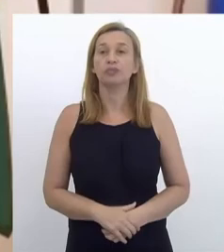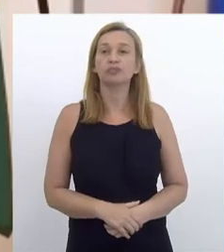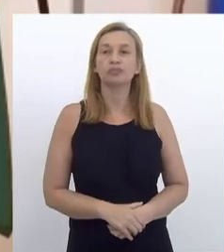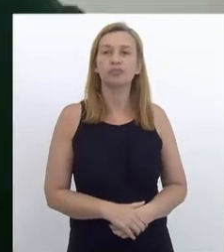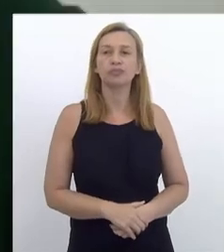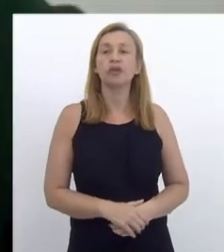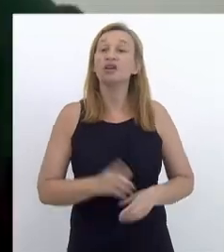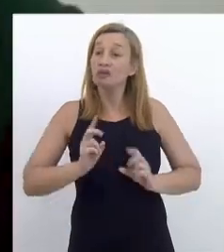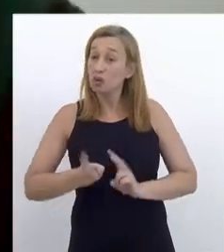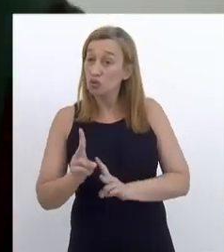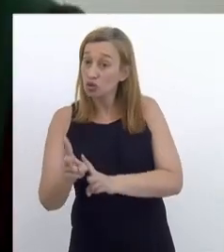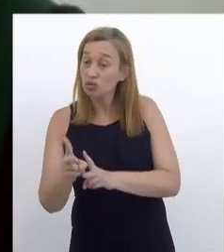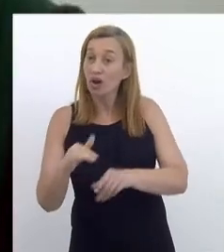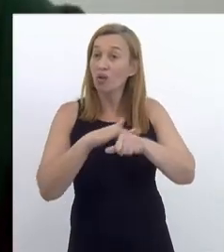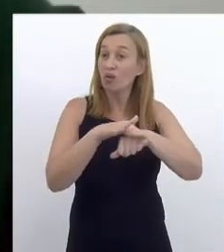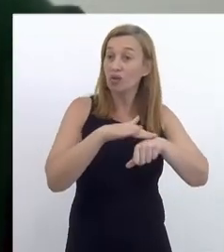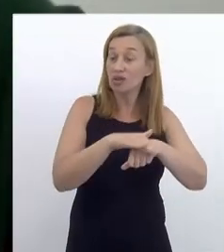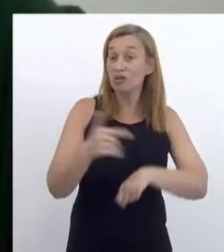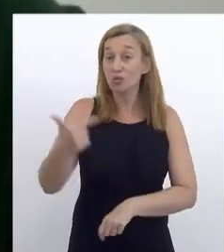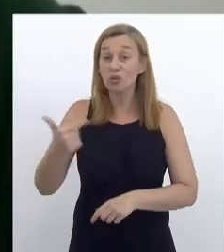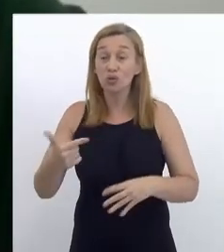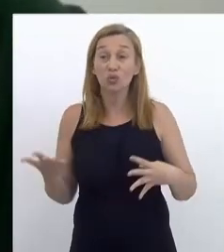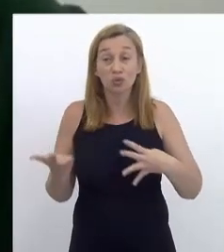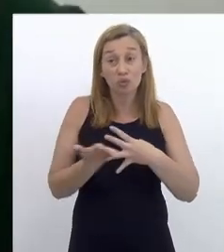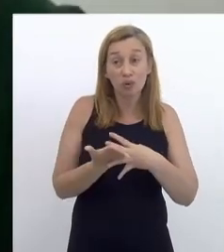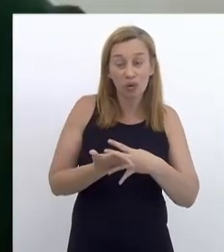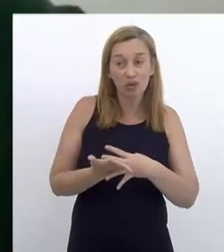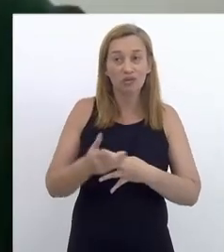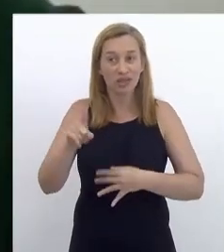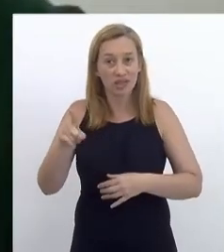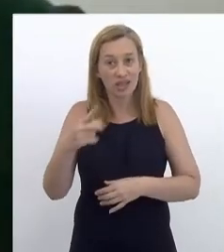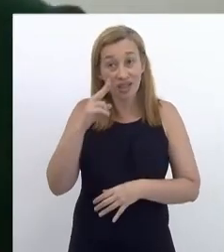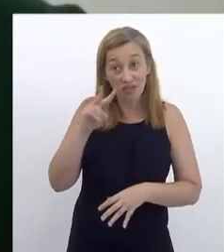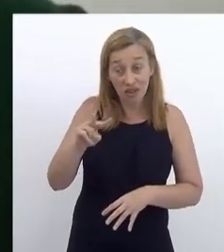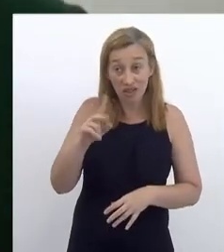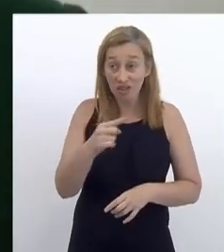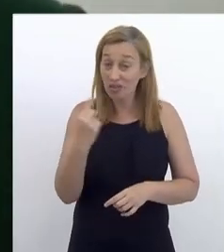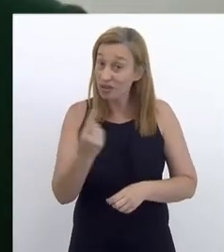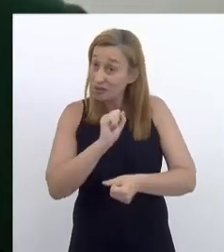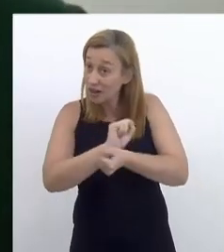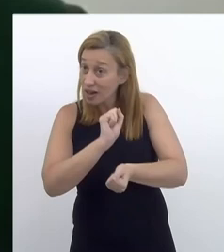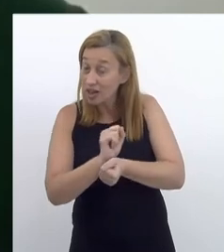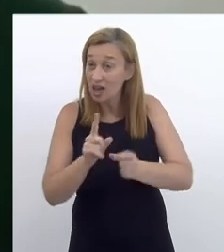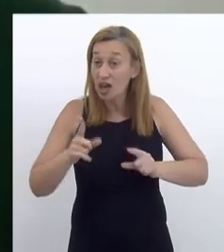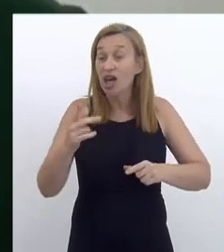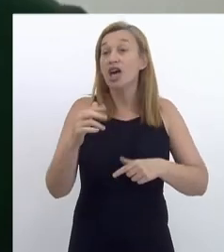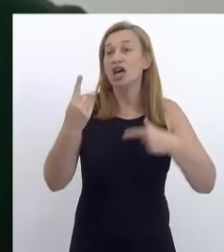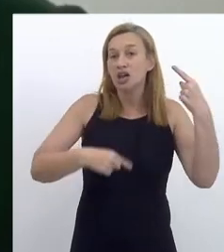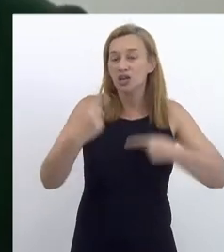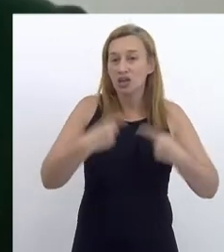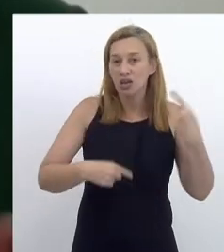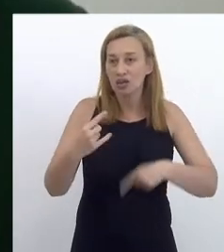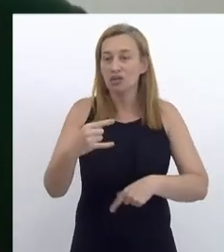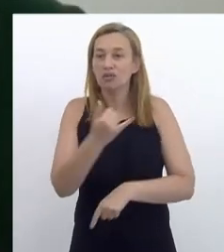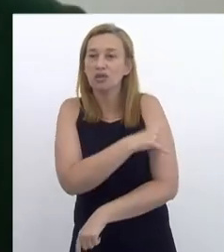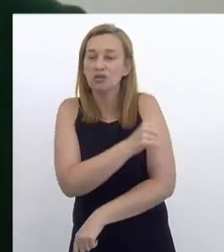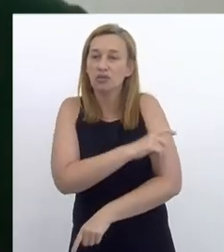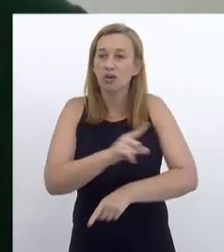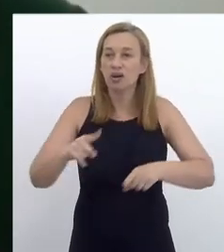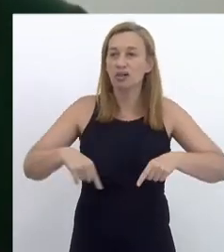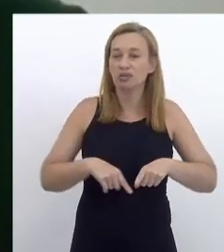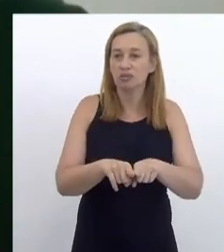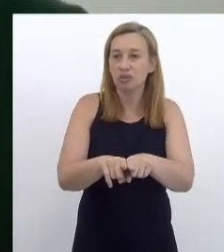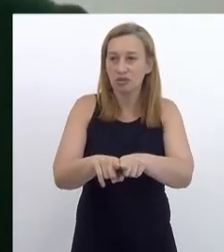E é sobre isso que a gente vai continuar conversando no segundo bloco do programa. Você que está assistindo a gente, fica aí. Rio em Foco, aqui, e